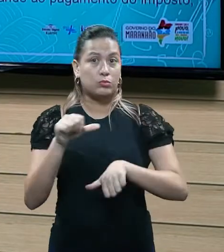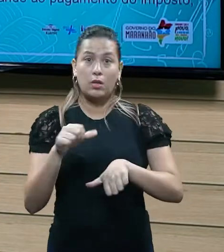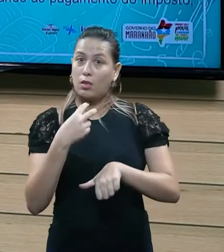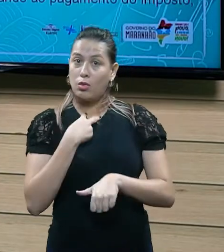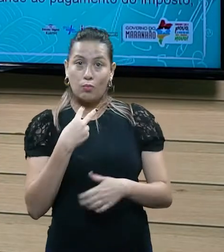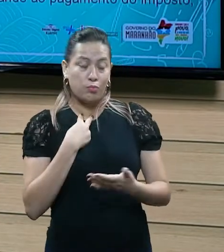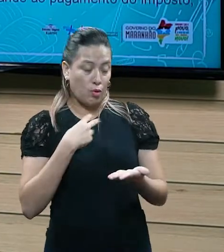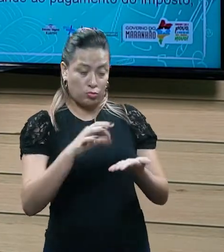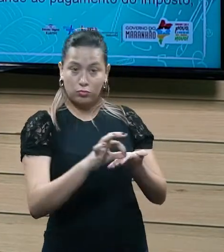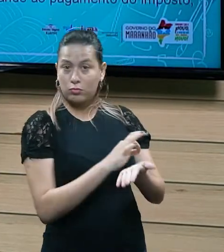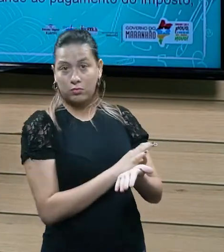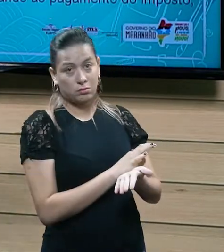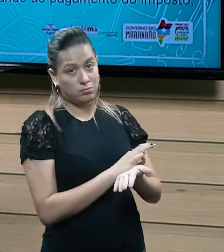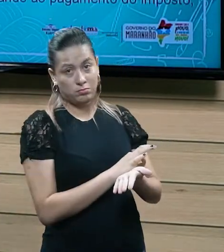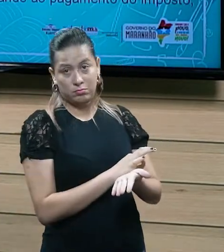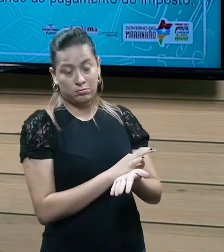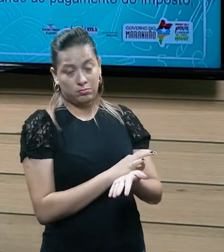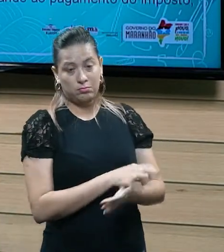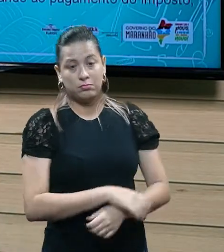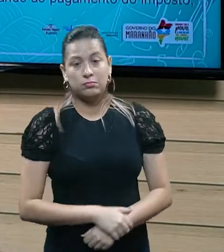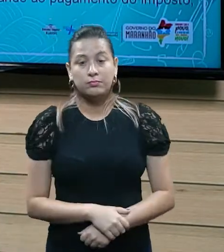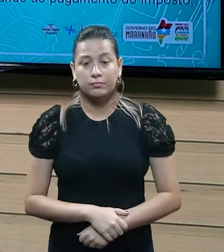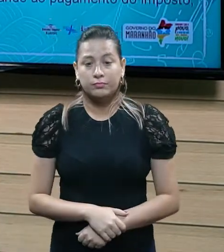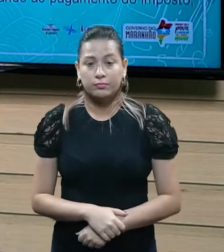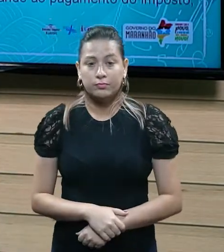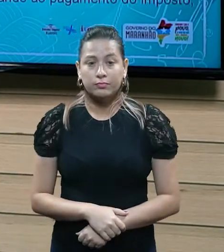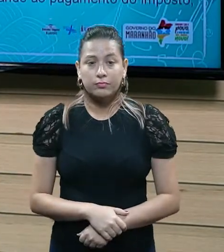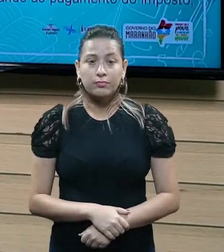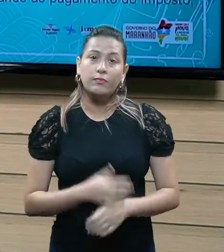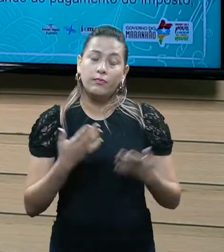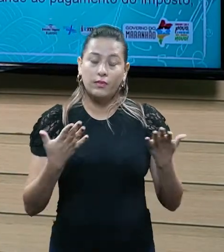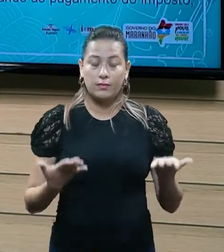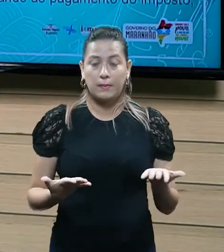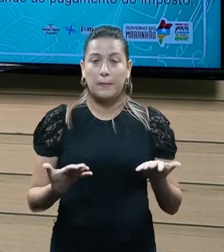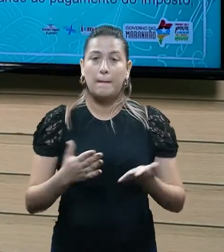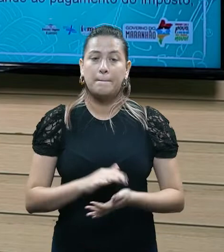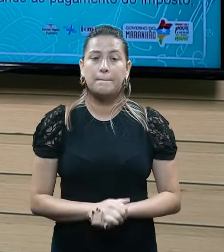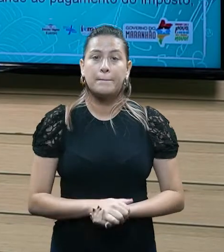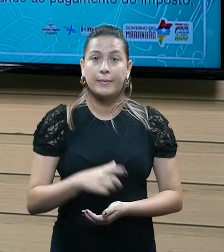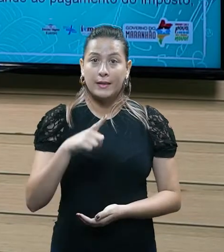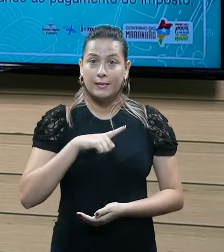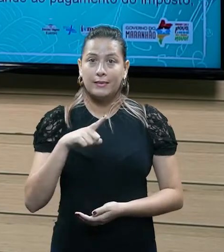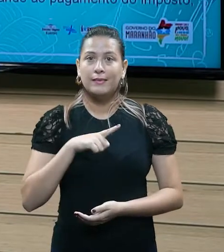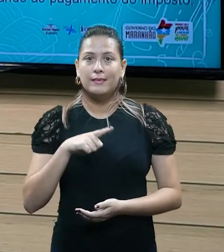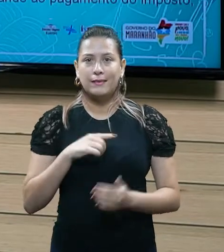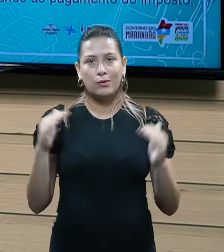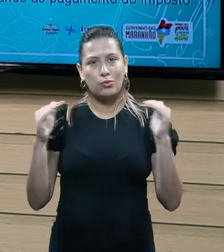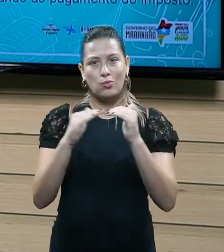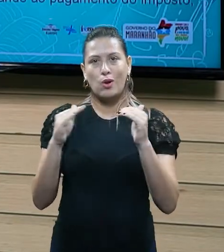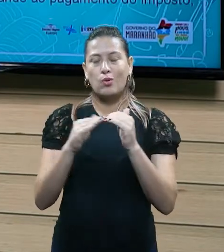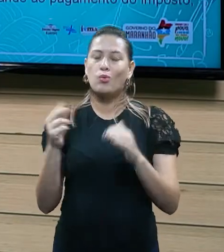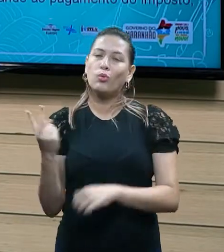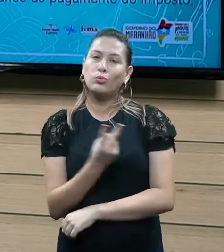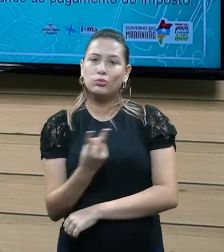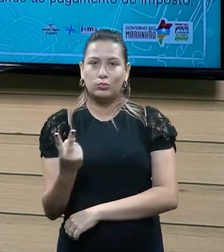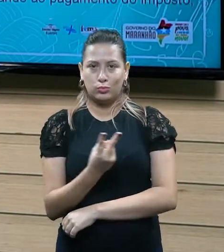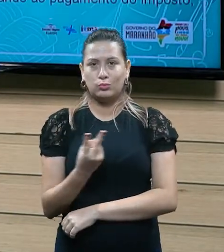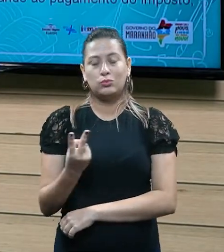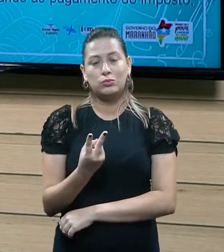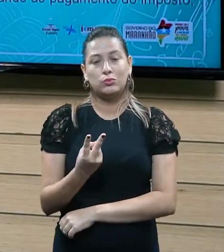contrato, né, por mais que haja a convenção entre os dois, né, esse